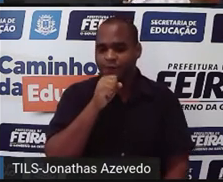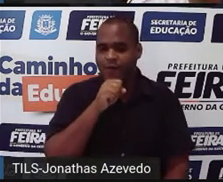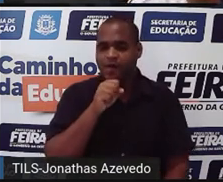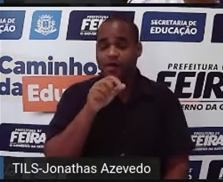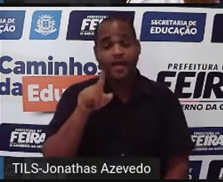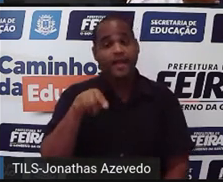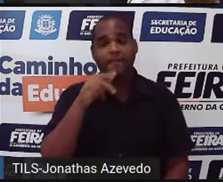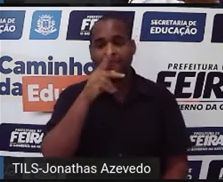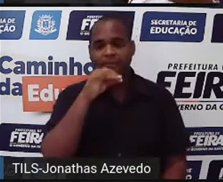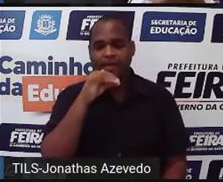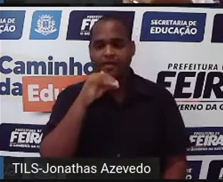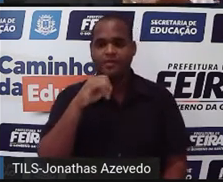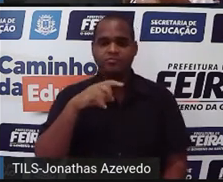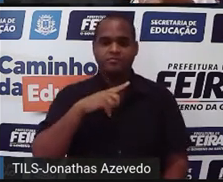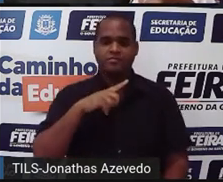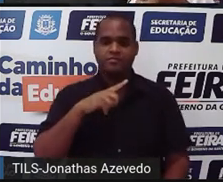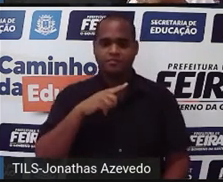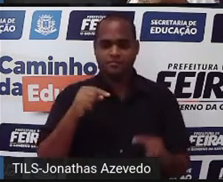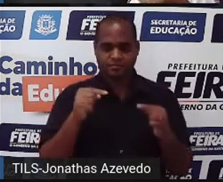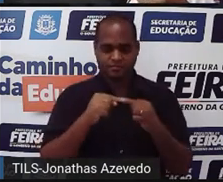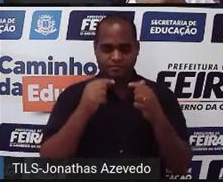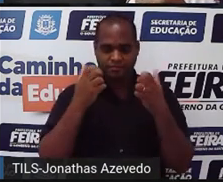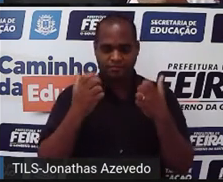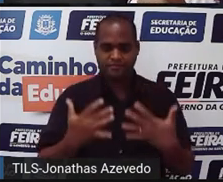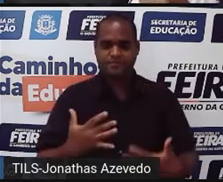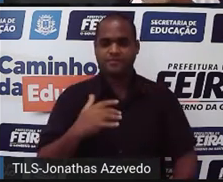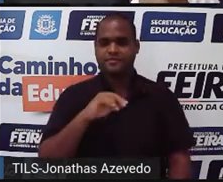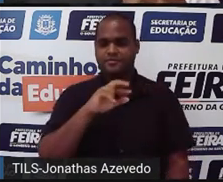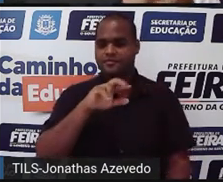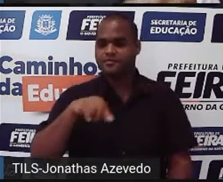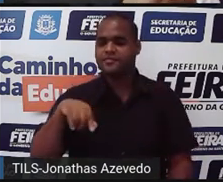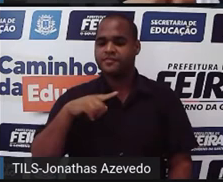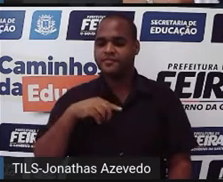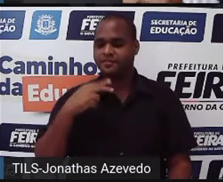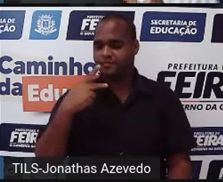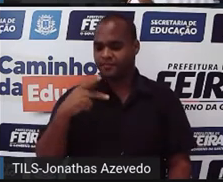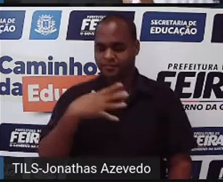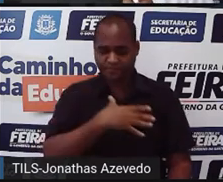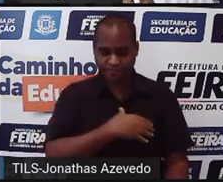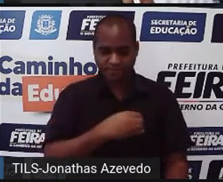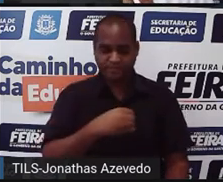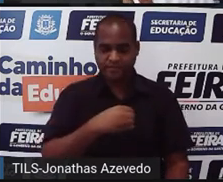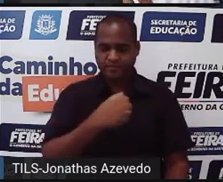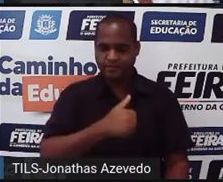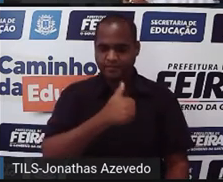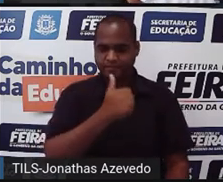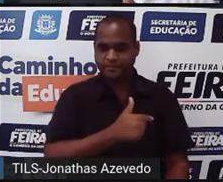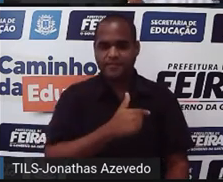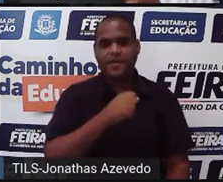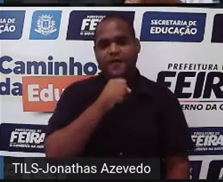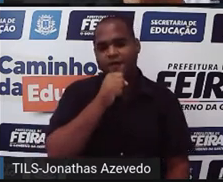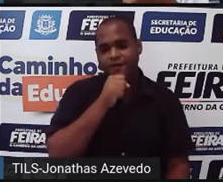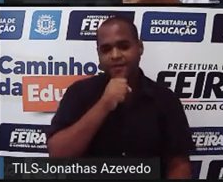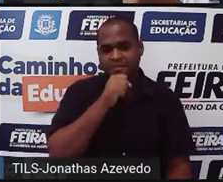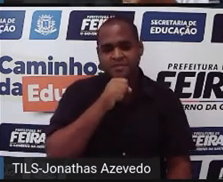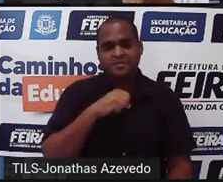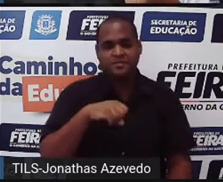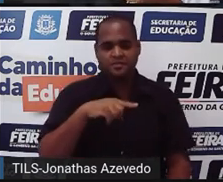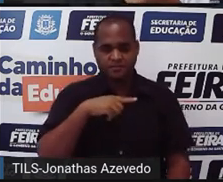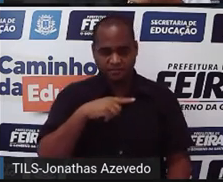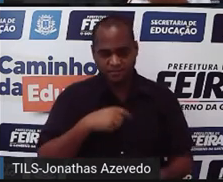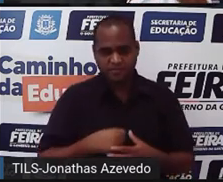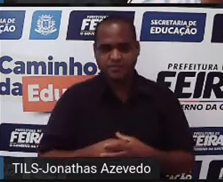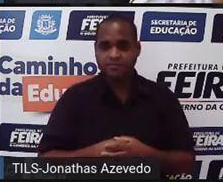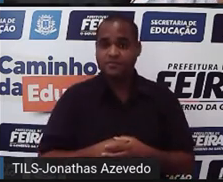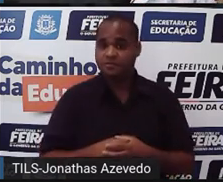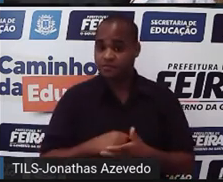é um pai. E você tem um outro pai, né? Que é o filho do avô. Olha só. Tá? Então, você tem dois